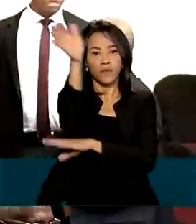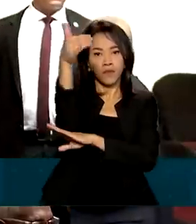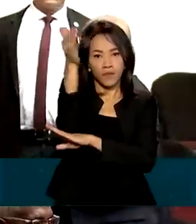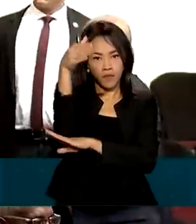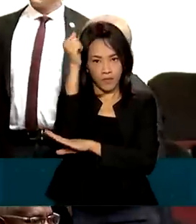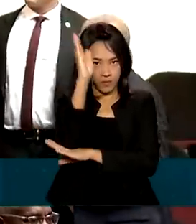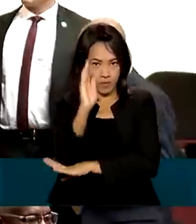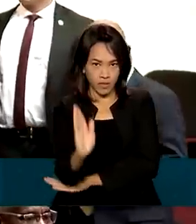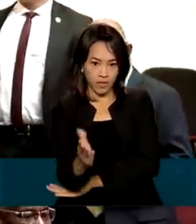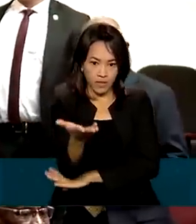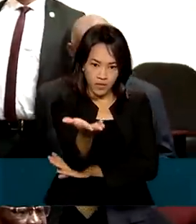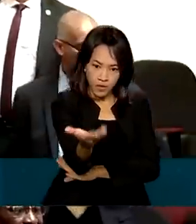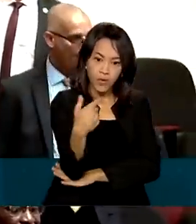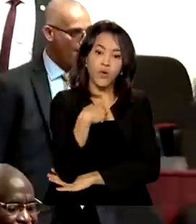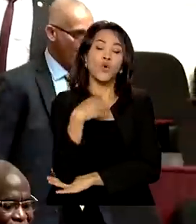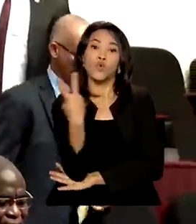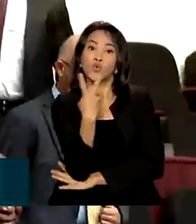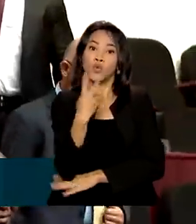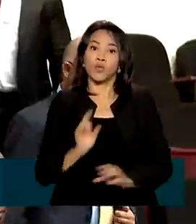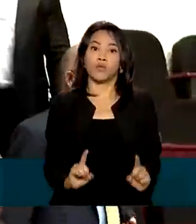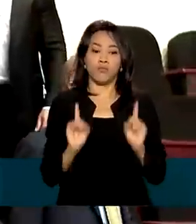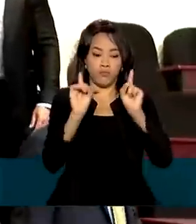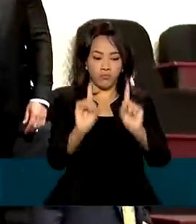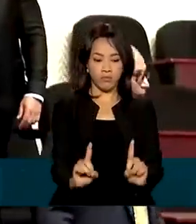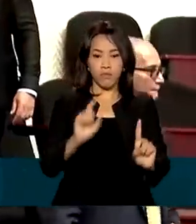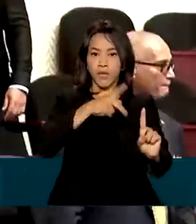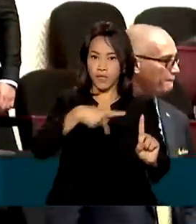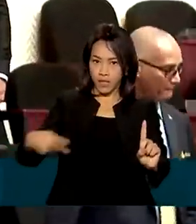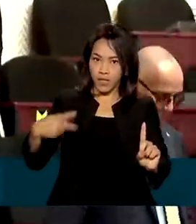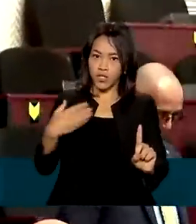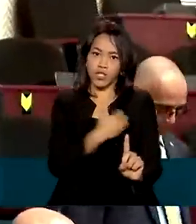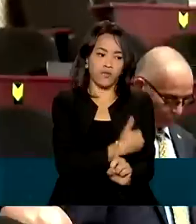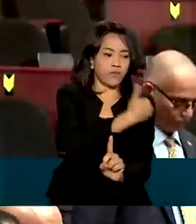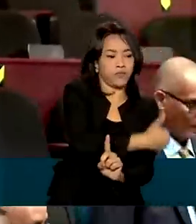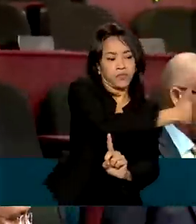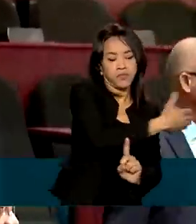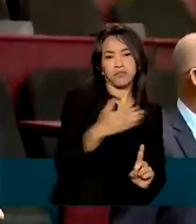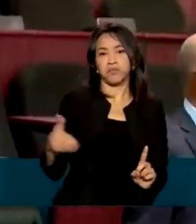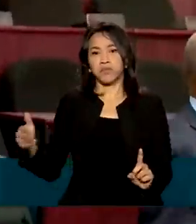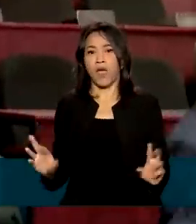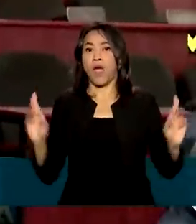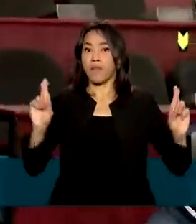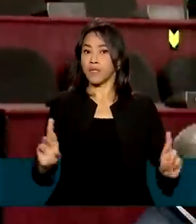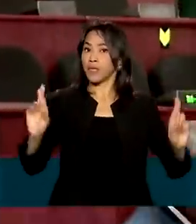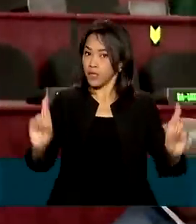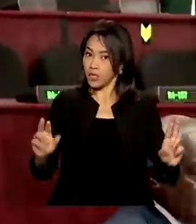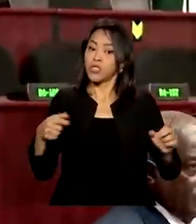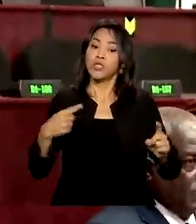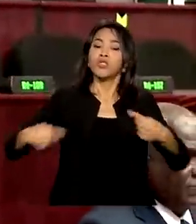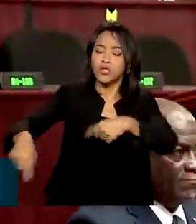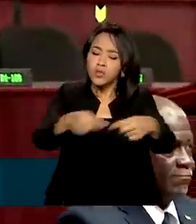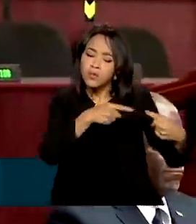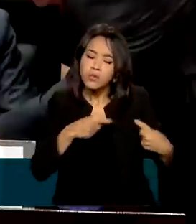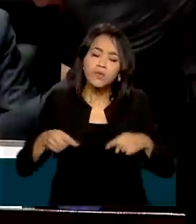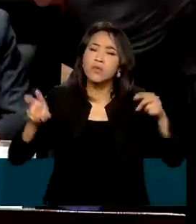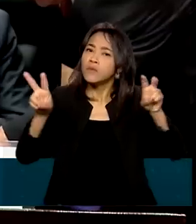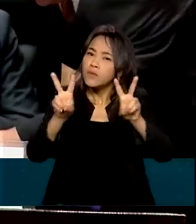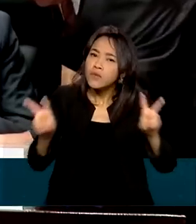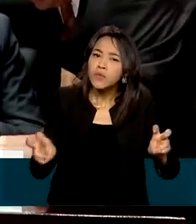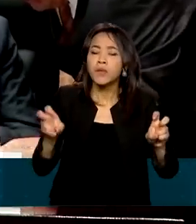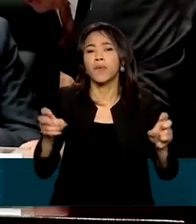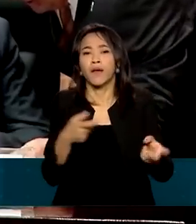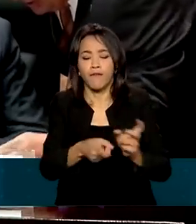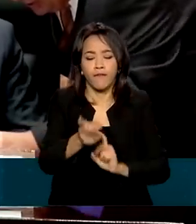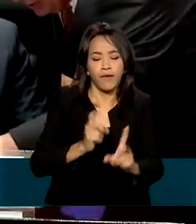Os chefes dos dois países, acompanhados de representantes de governo, discutiram temas prioritários da agenda bilateral, como